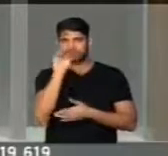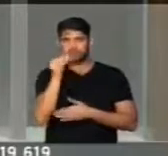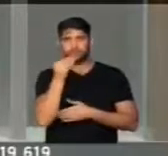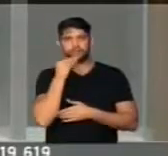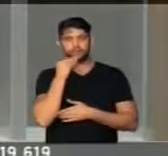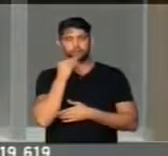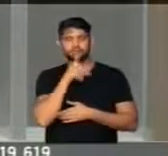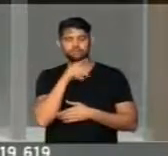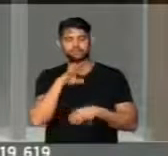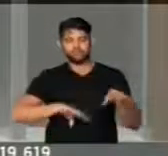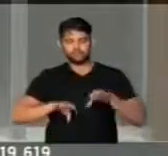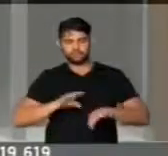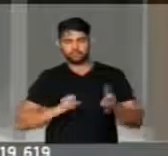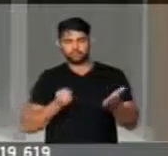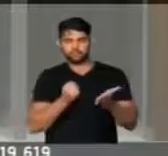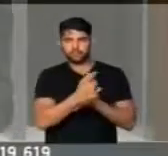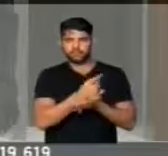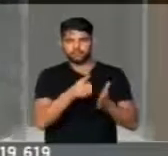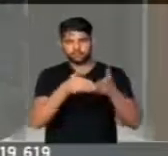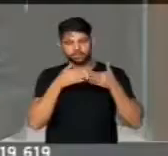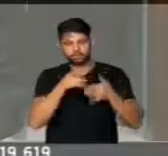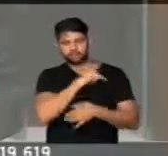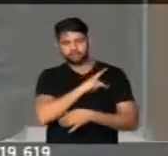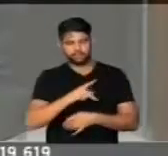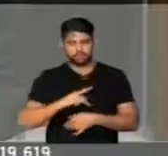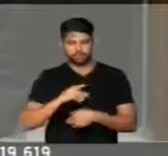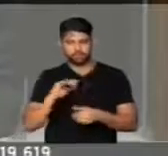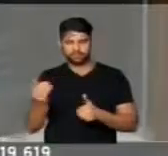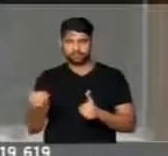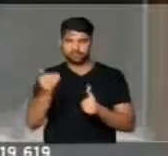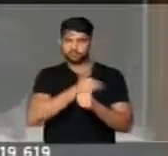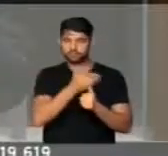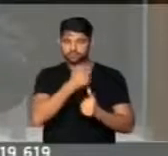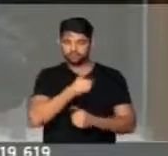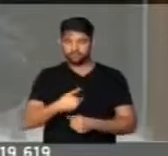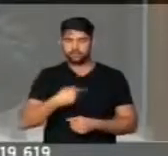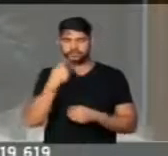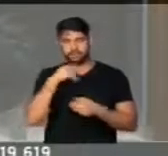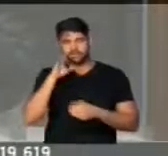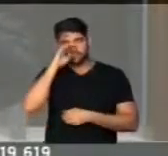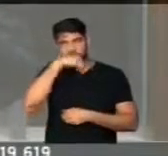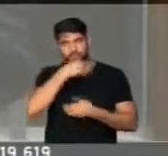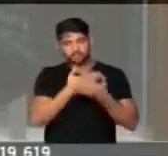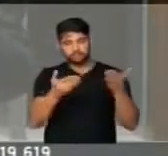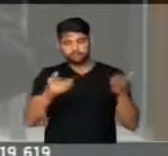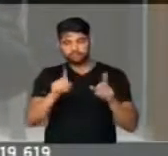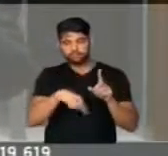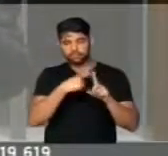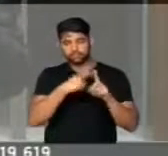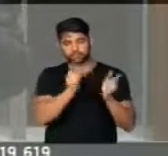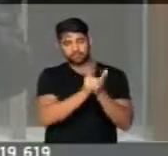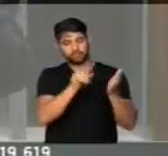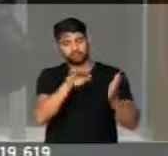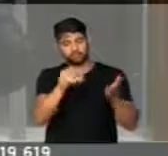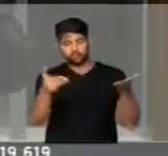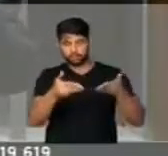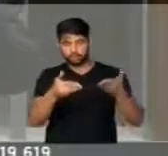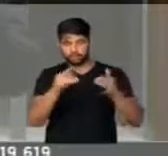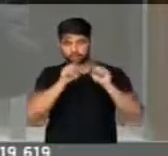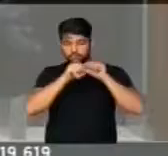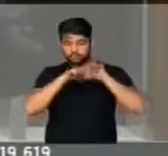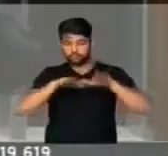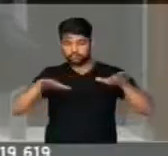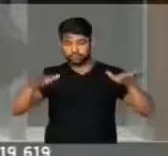milhão de propinas, supostamente, a pedido do presidente interino. Mais uma denúncia. Está aqui no Globo de hoje, agora